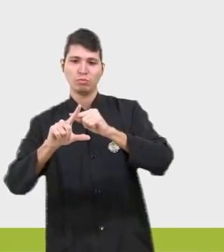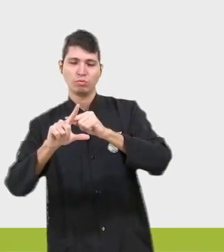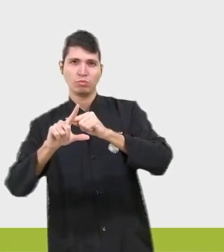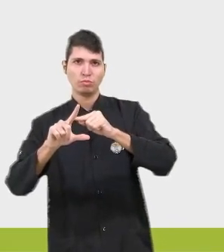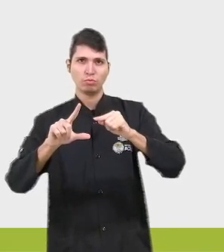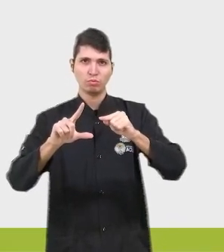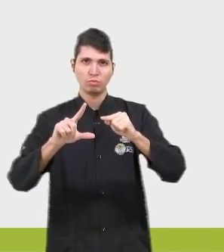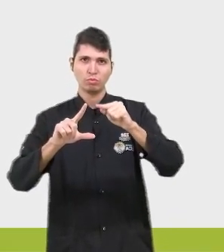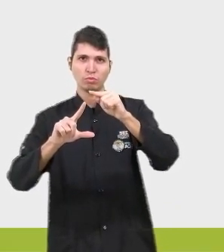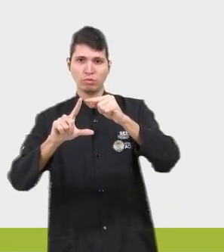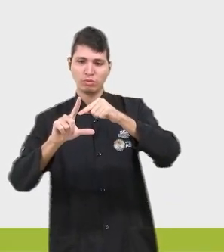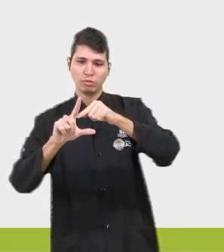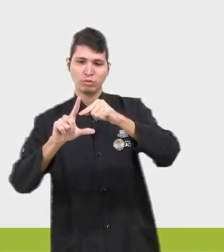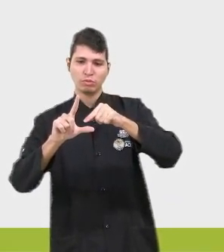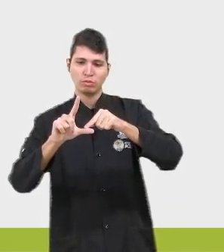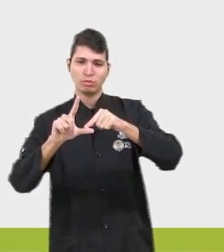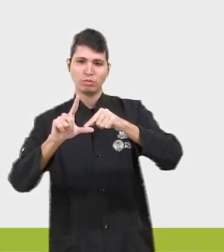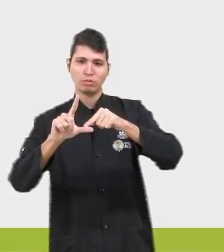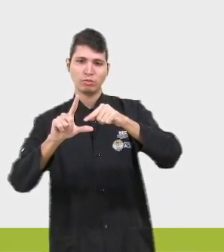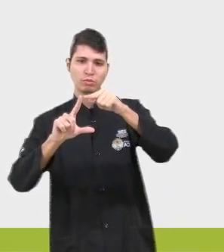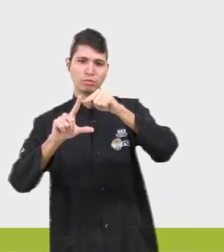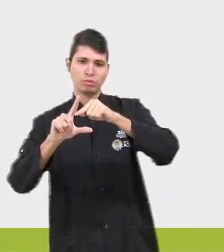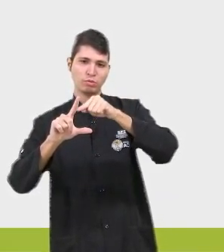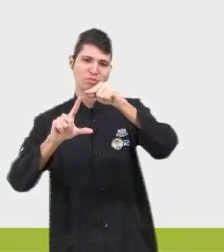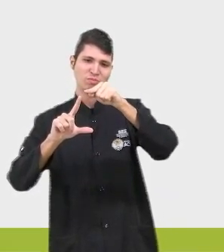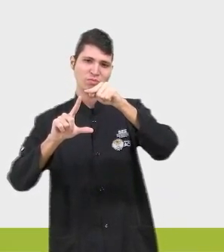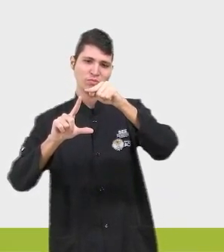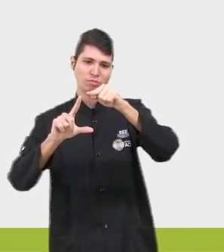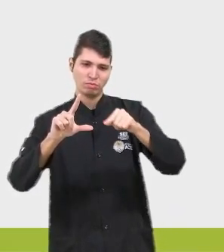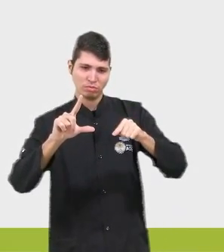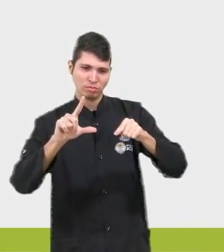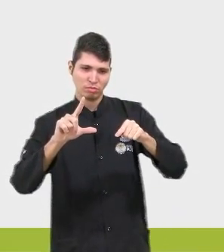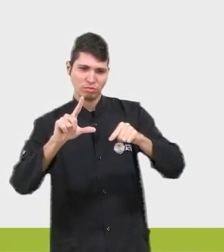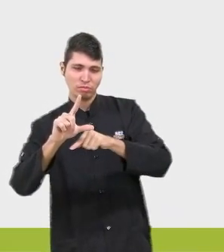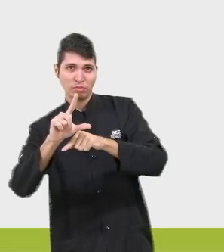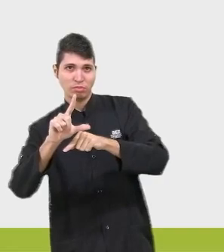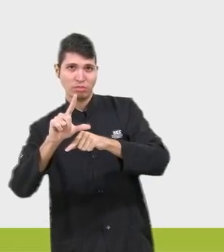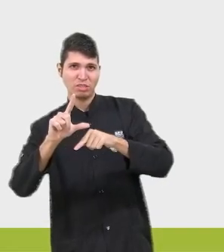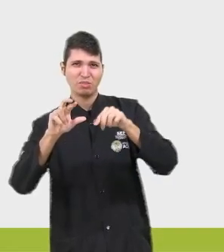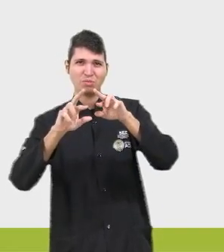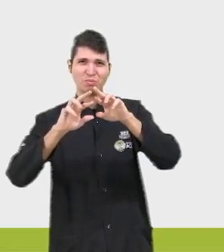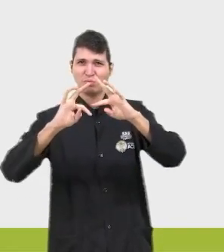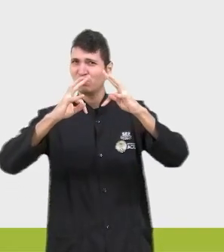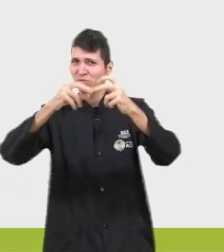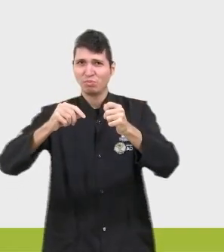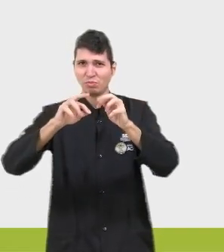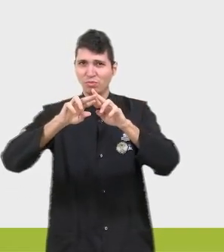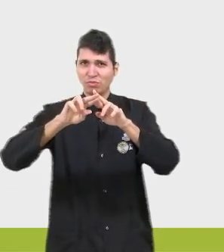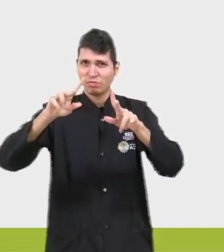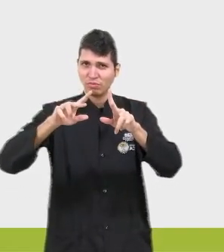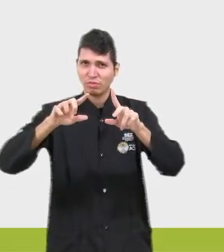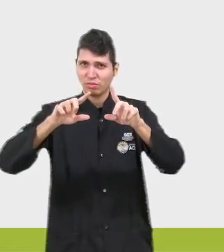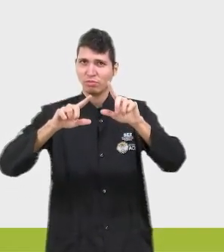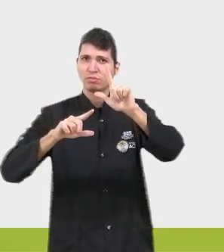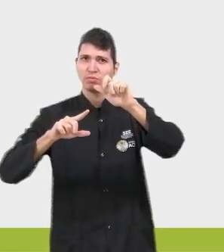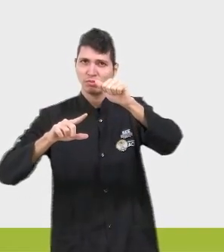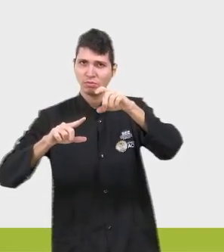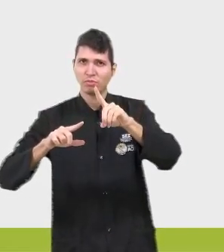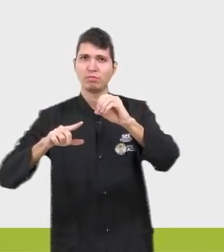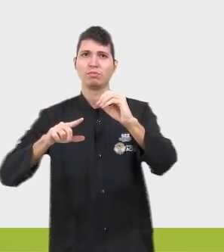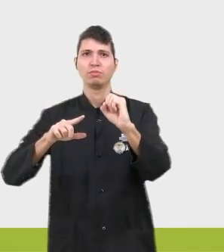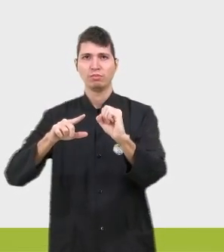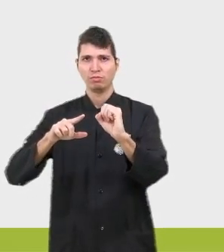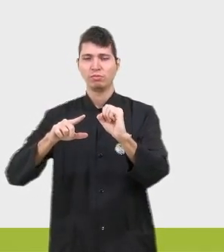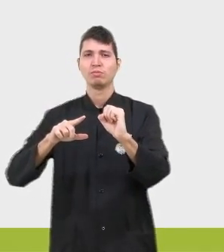e ângulos internos diferentes. Você tem uma figura geométrica qualquer, né? Onde os ângulos internos, né? De uma figura, de um